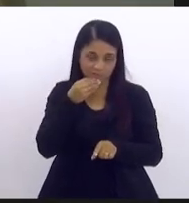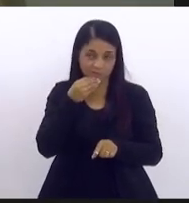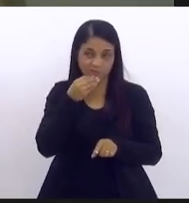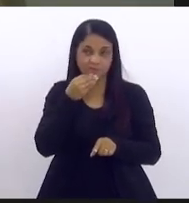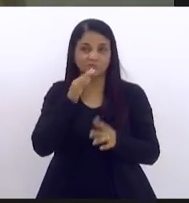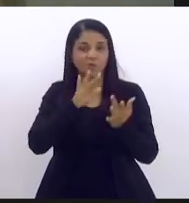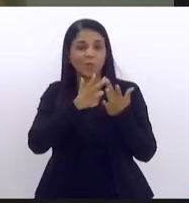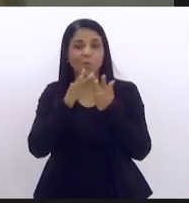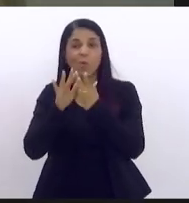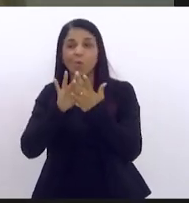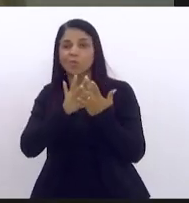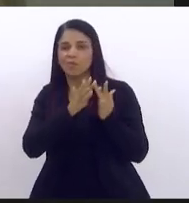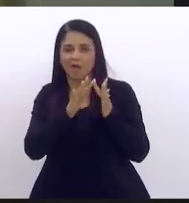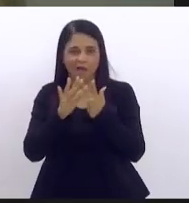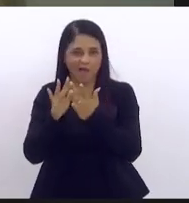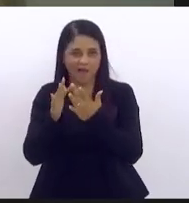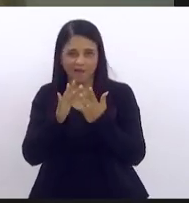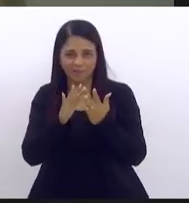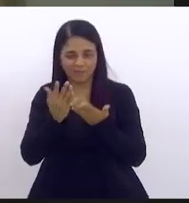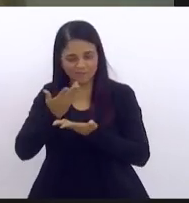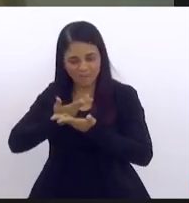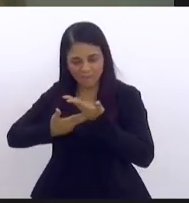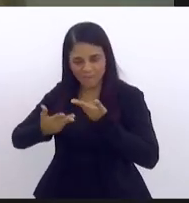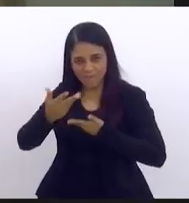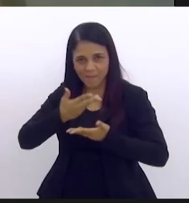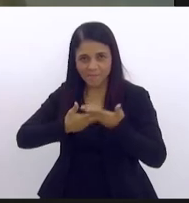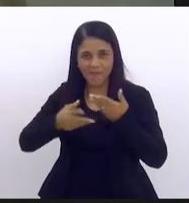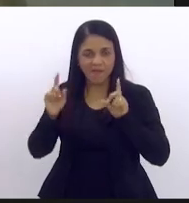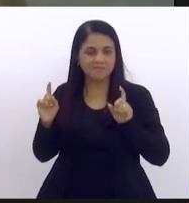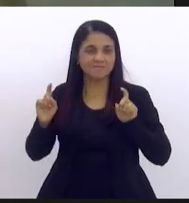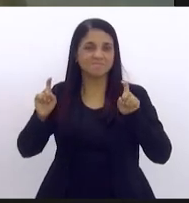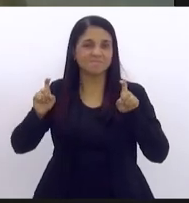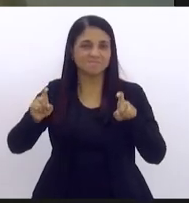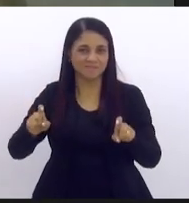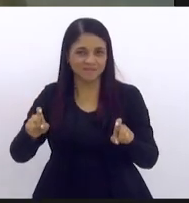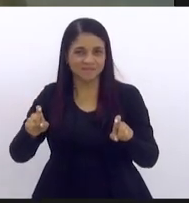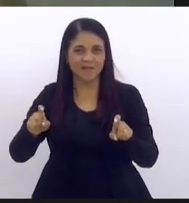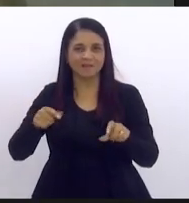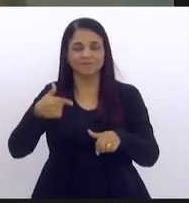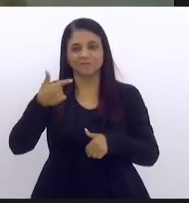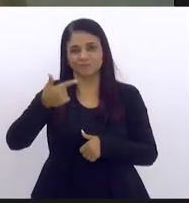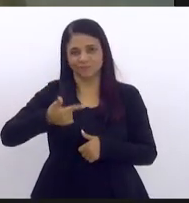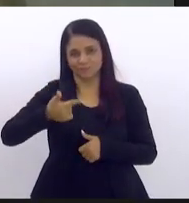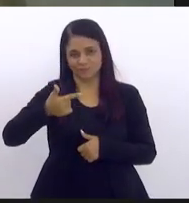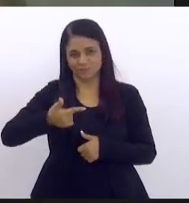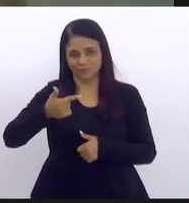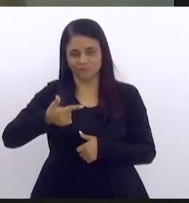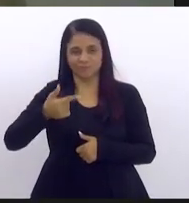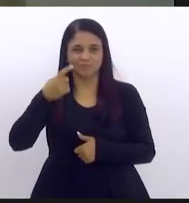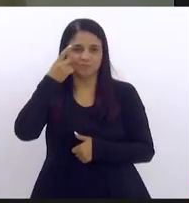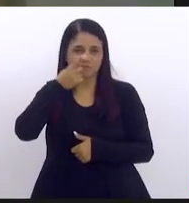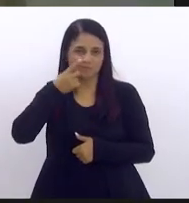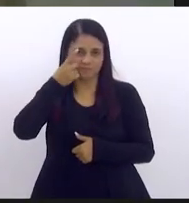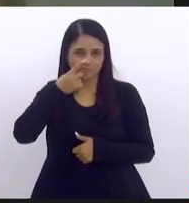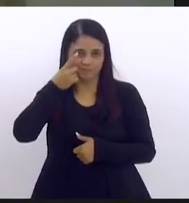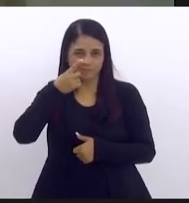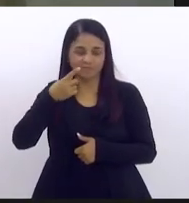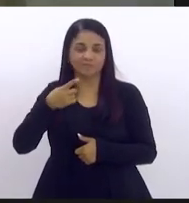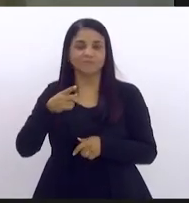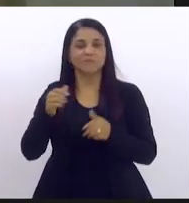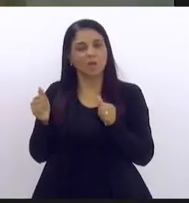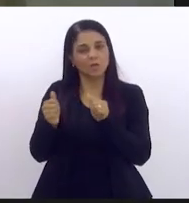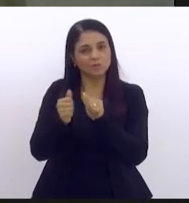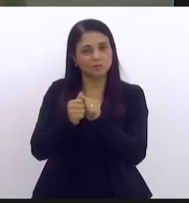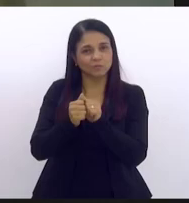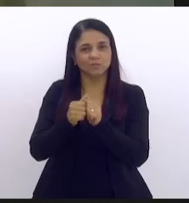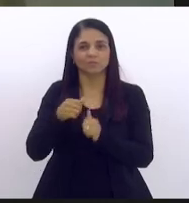mas ter oportunidade de estar exercendo esse mandato o segundo mandato deputado estadual na companhia de